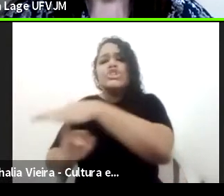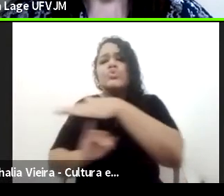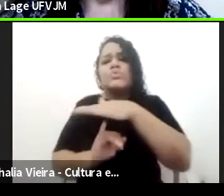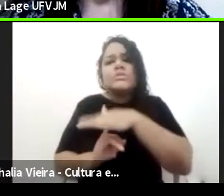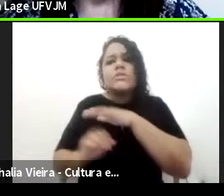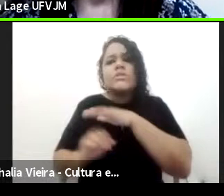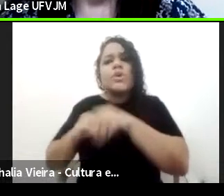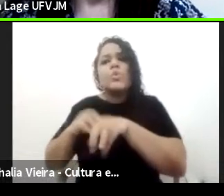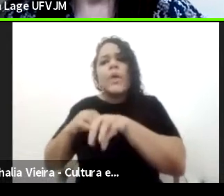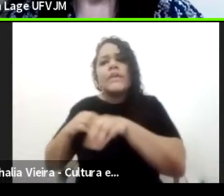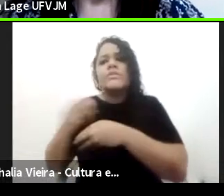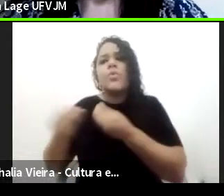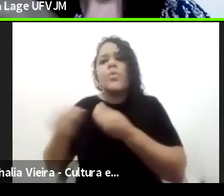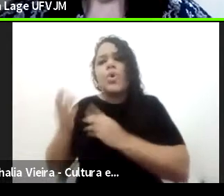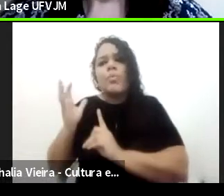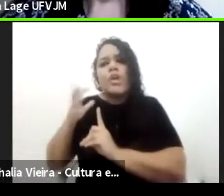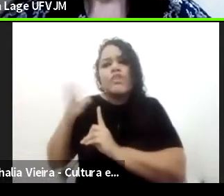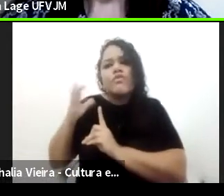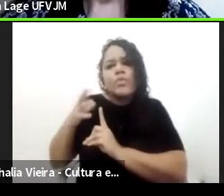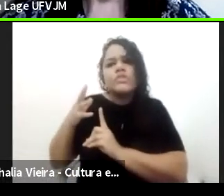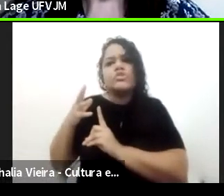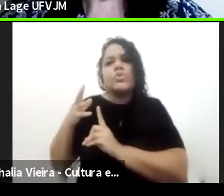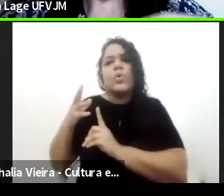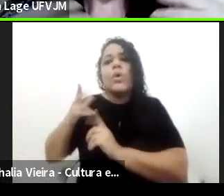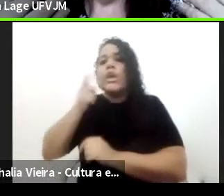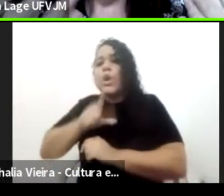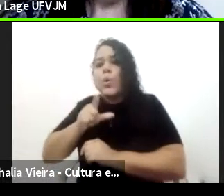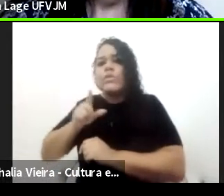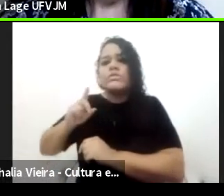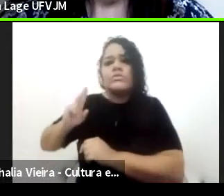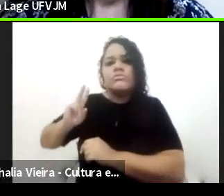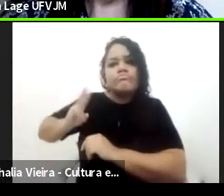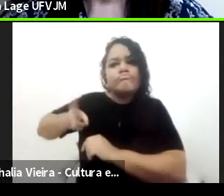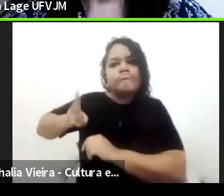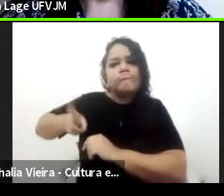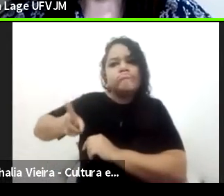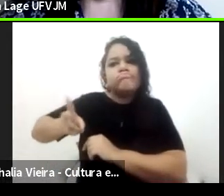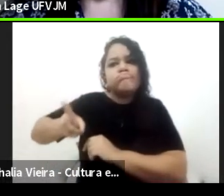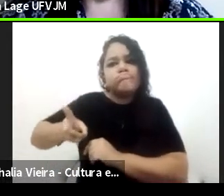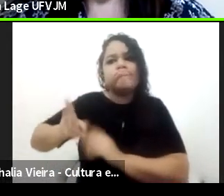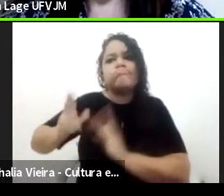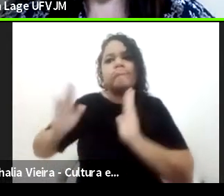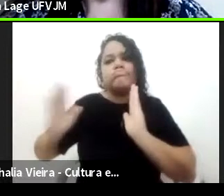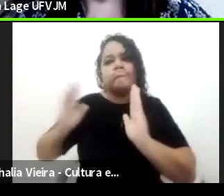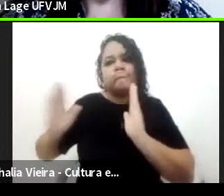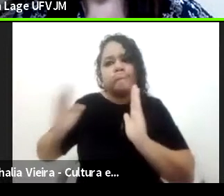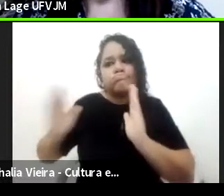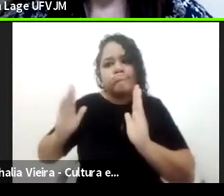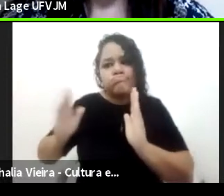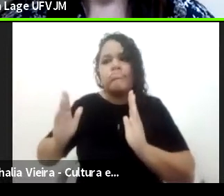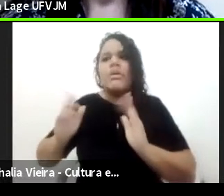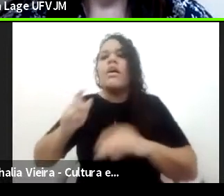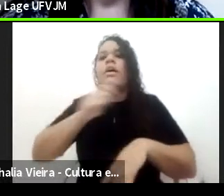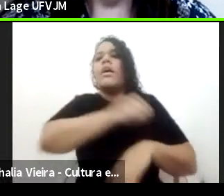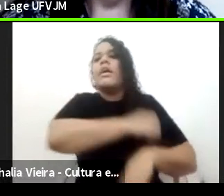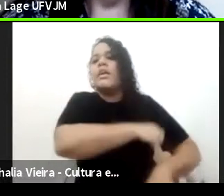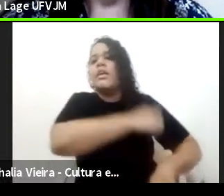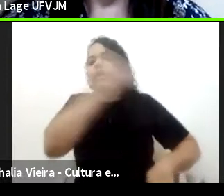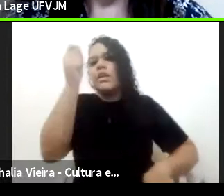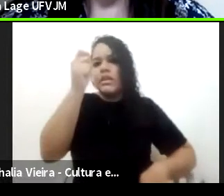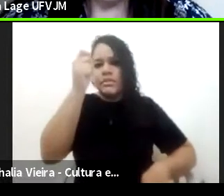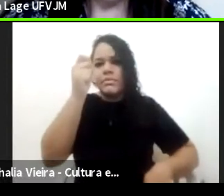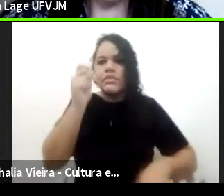tiveram uma certa permanência nesse período, não só da independência, mas ao longo de um século